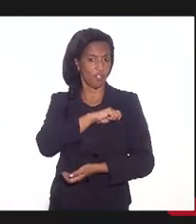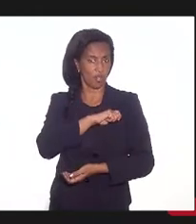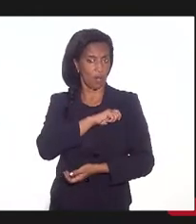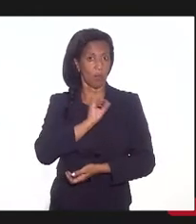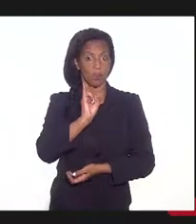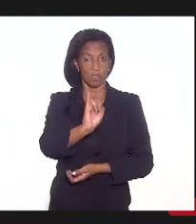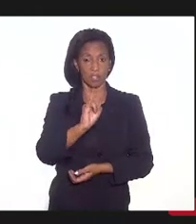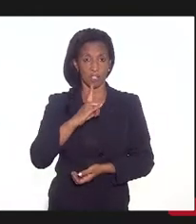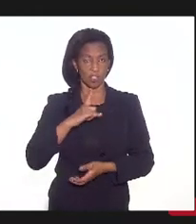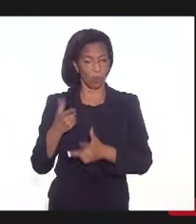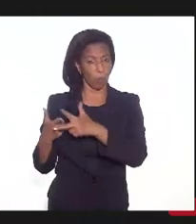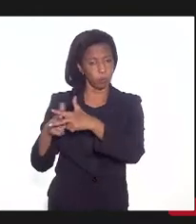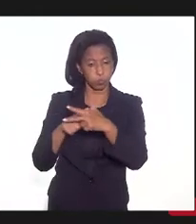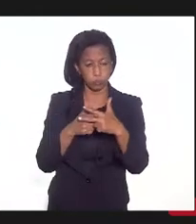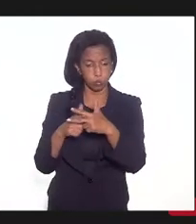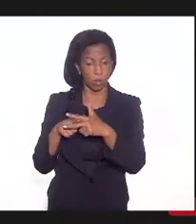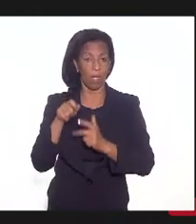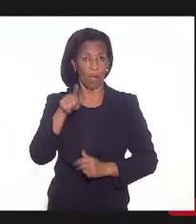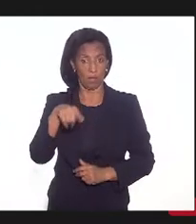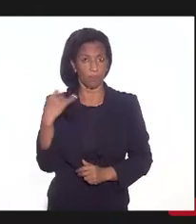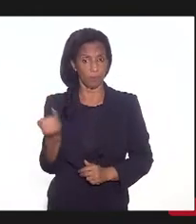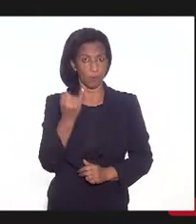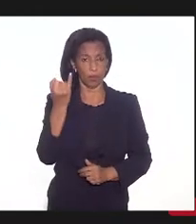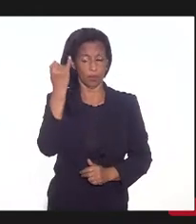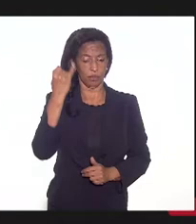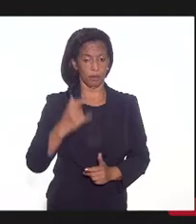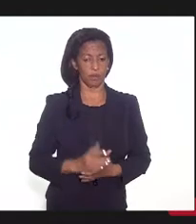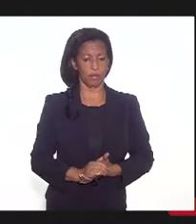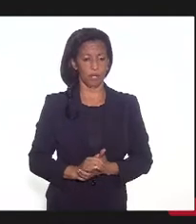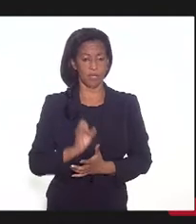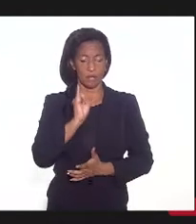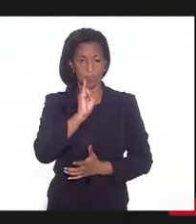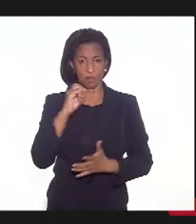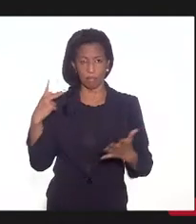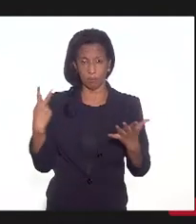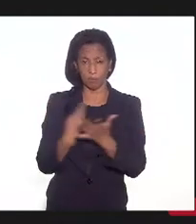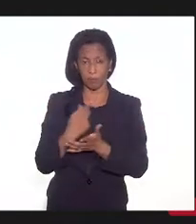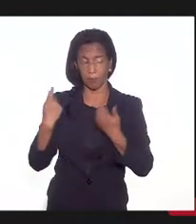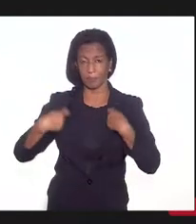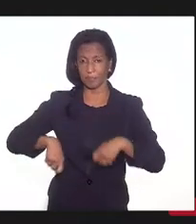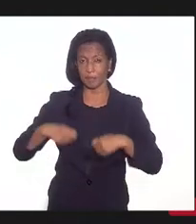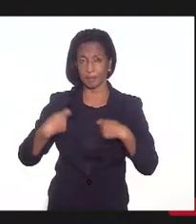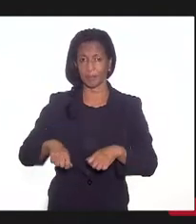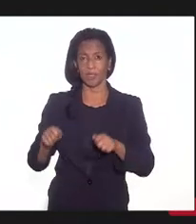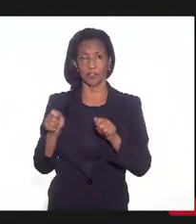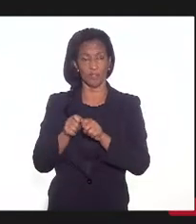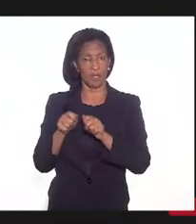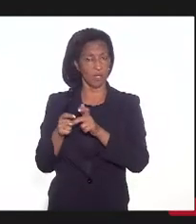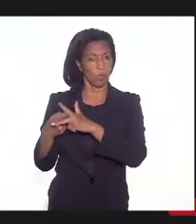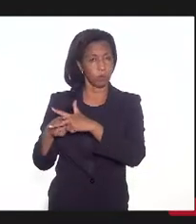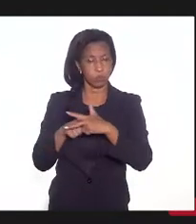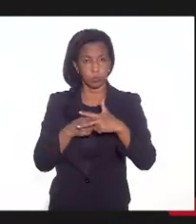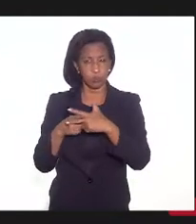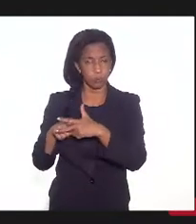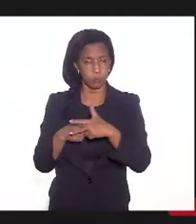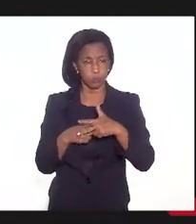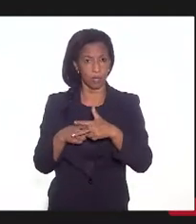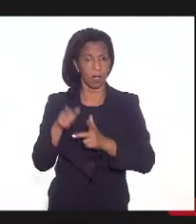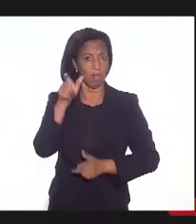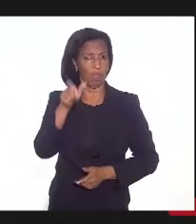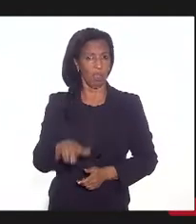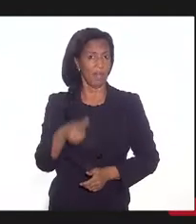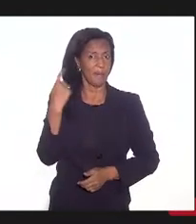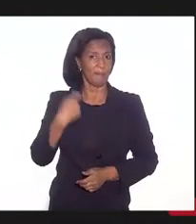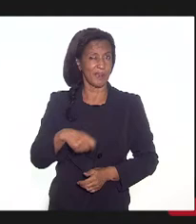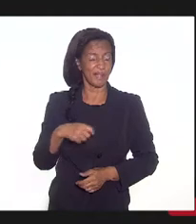fazer algum ajuste, isso aqui é muito importante, se houver necessidade de fazer algum ajuste, ele tem que